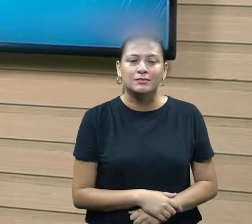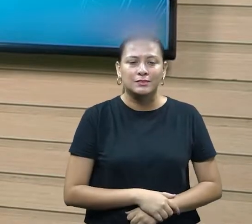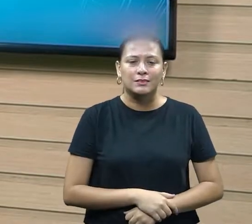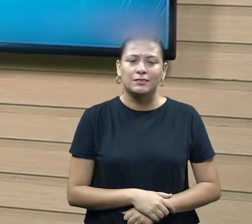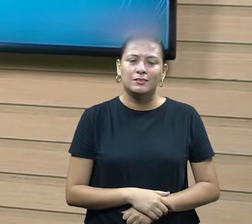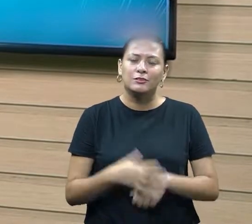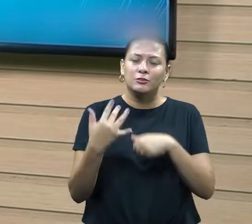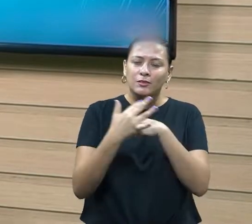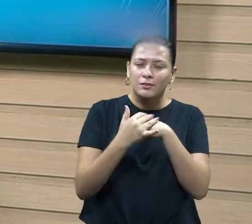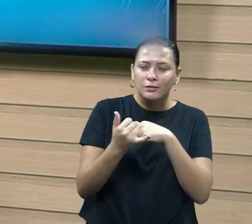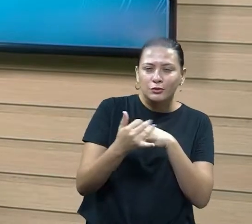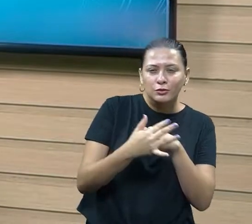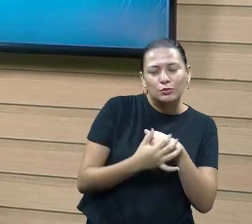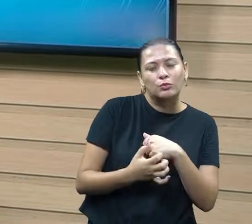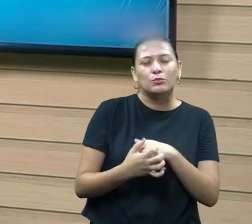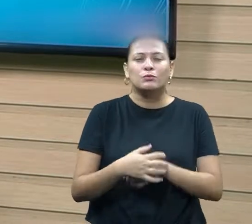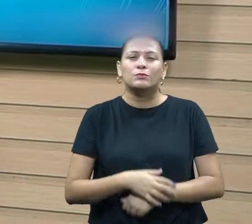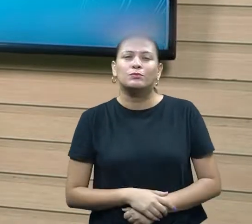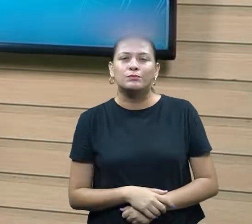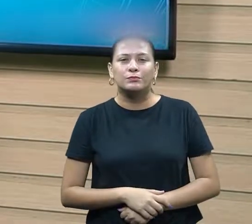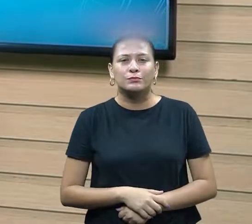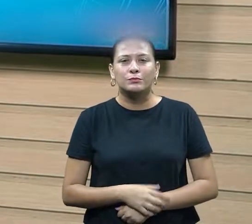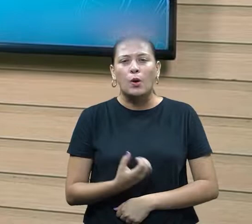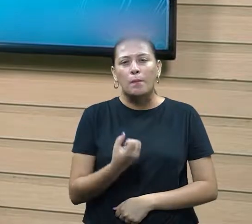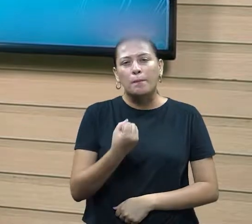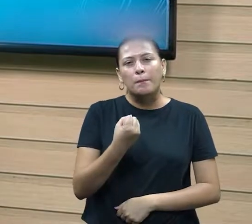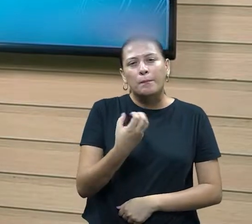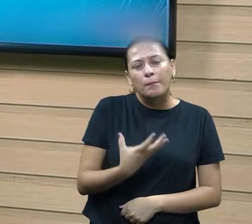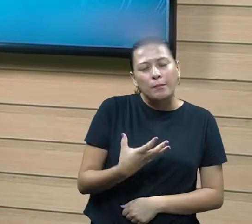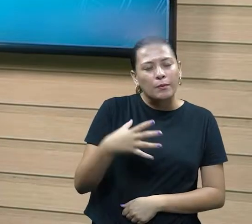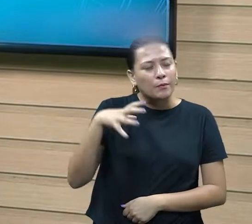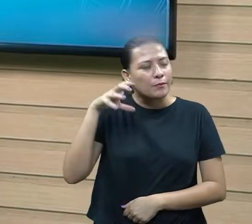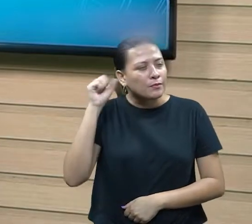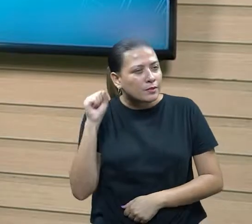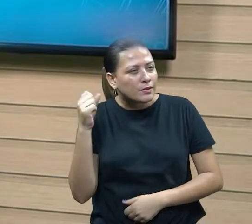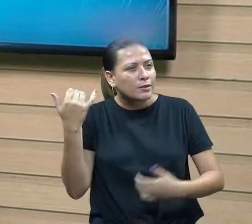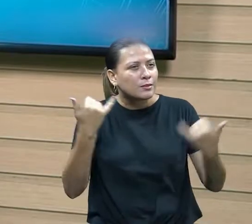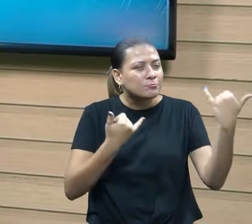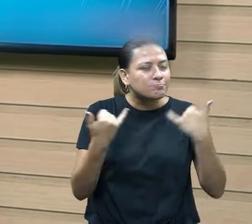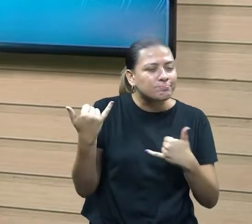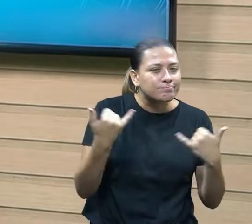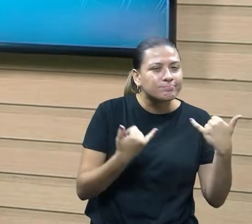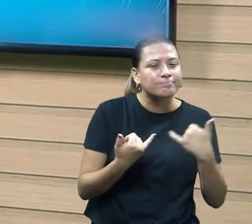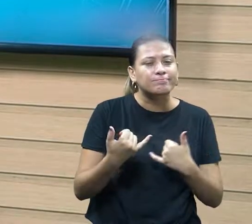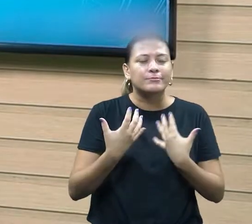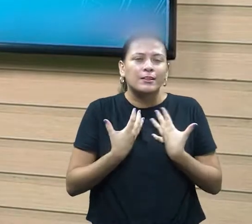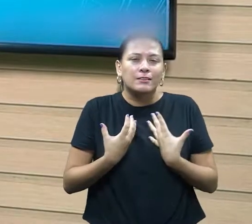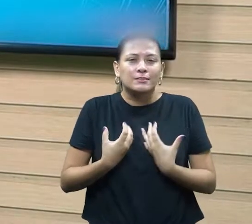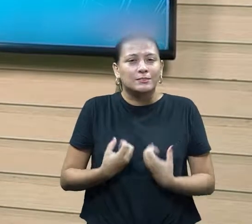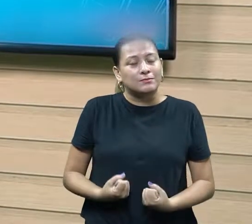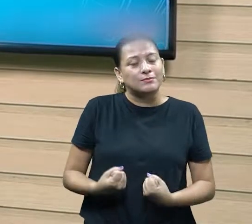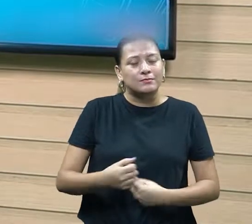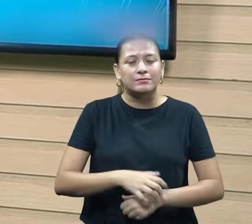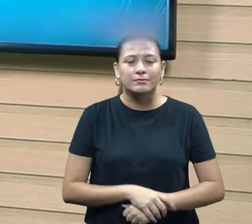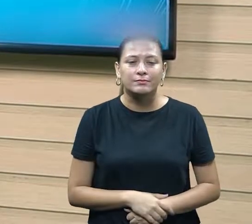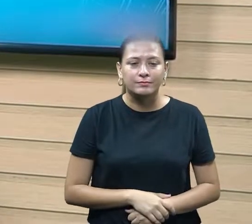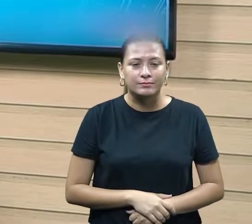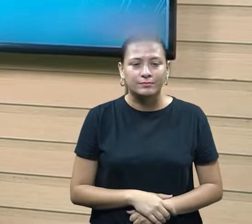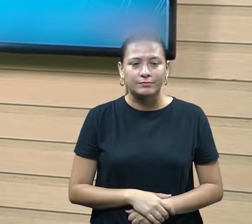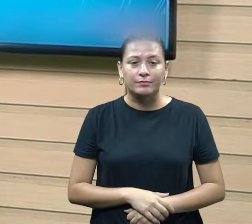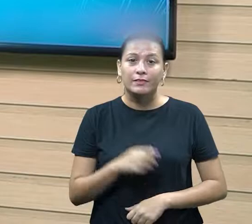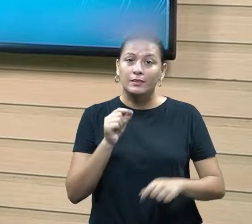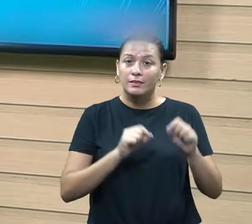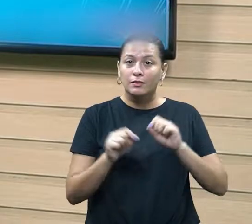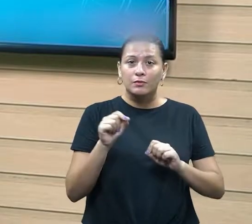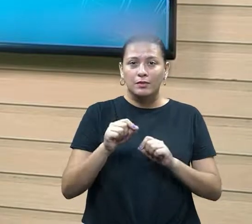ser sensível, de ser um bom ouvinte. E aqui, quando fala essa questão do bom ouvinte, repara que, como a Tádia já trouxe para nós, que é aquela questão